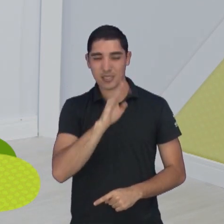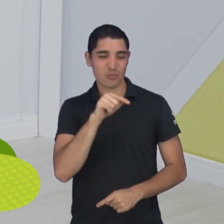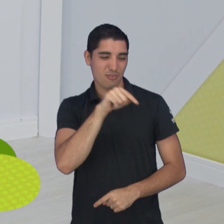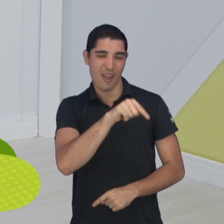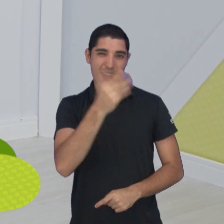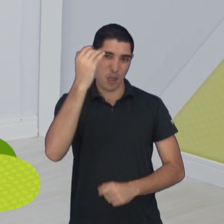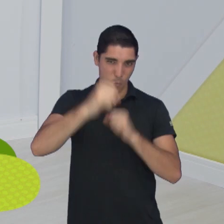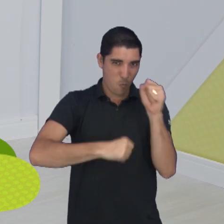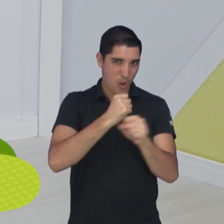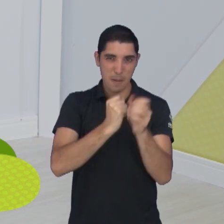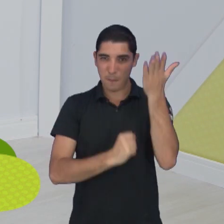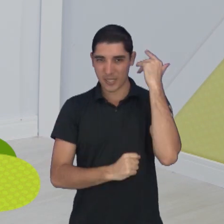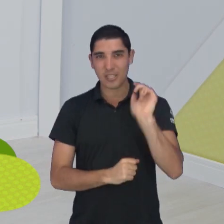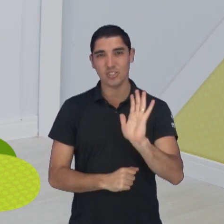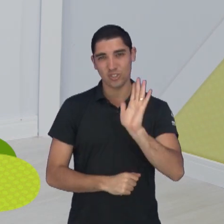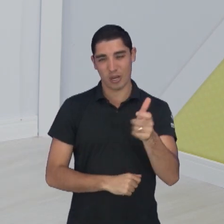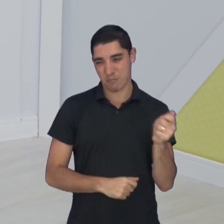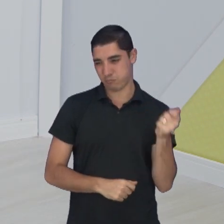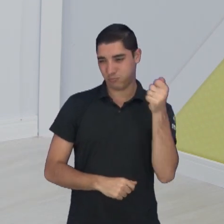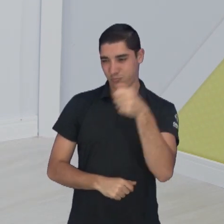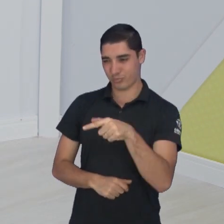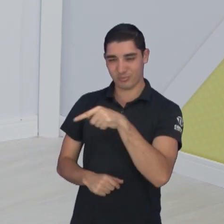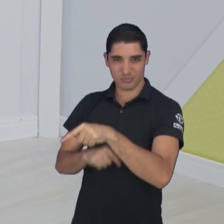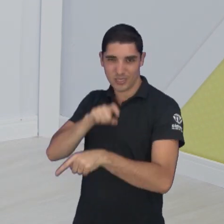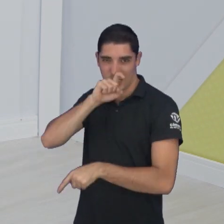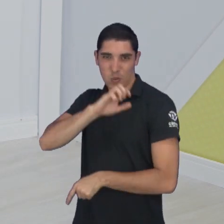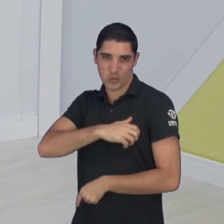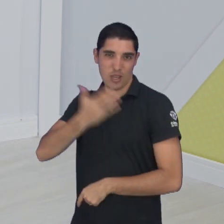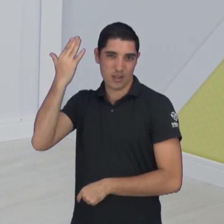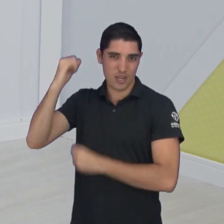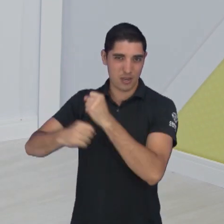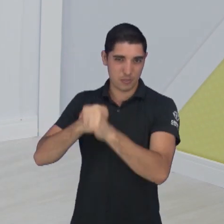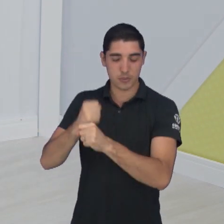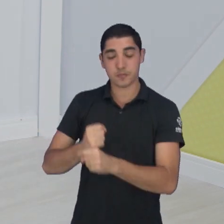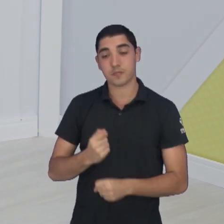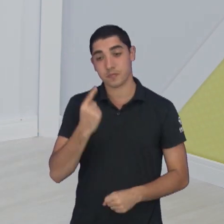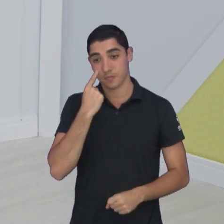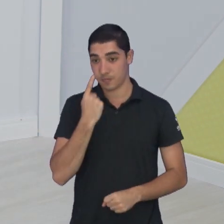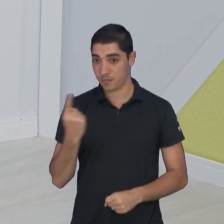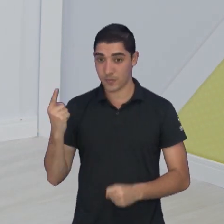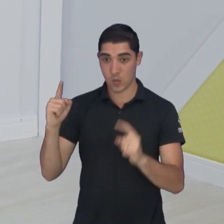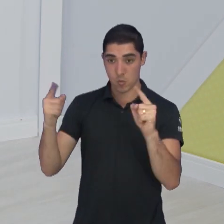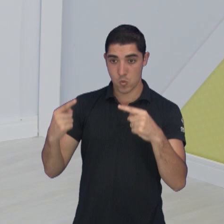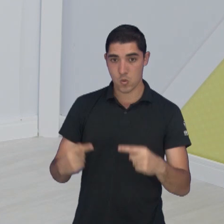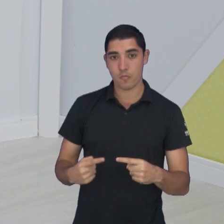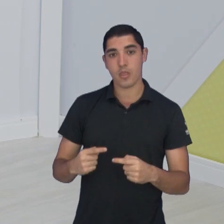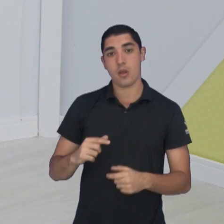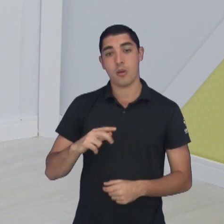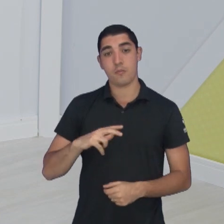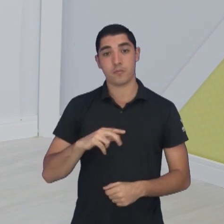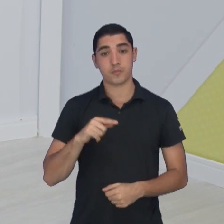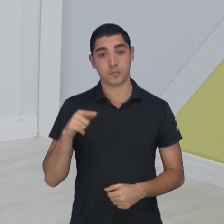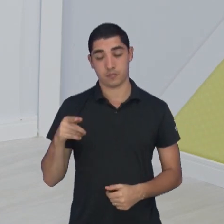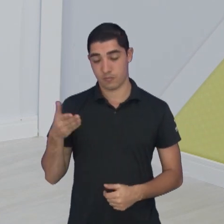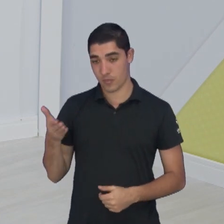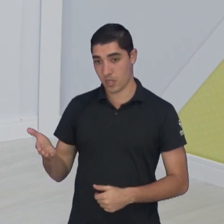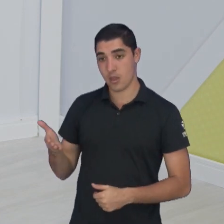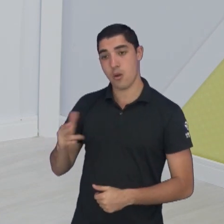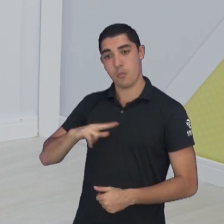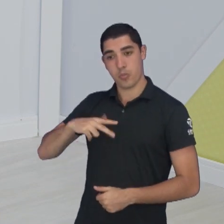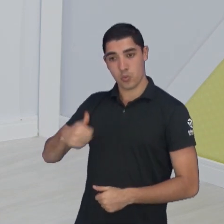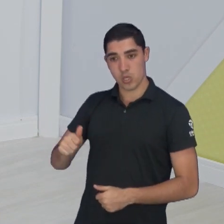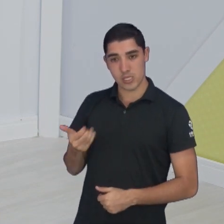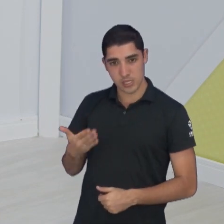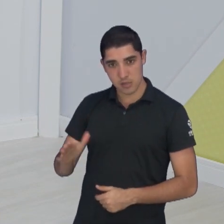Martins Pereira. Vamos ver os jogos deste final de semana. Décima primeira rodada do Campeonato Paulista. A Portuguesa Santista, próximo adversário do São José,